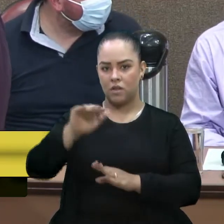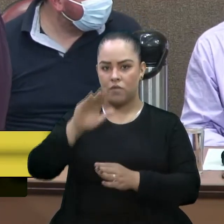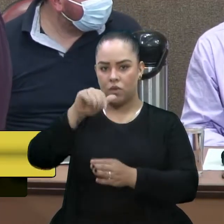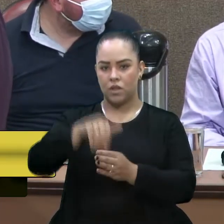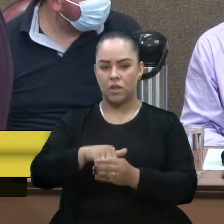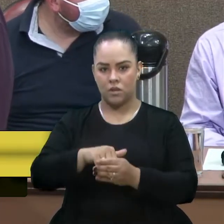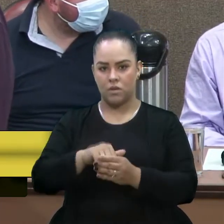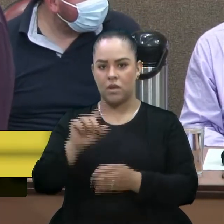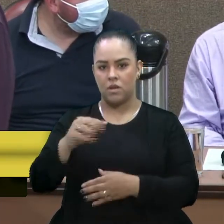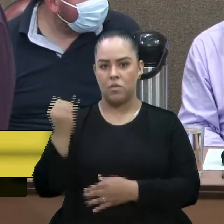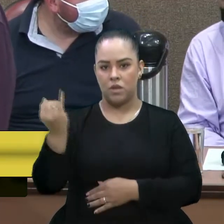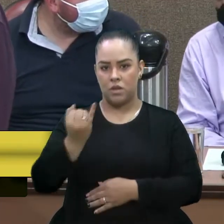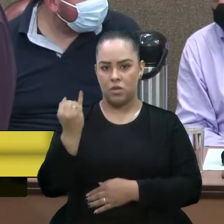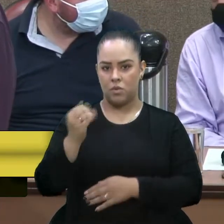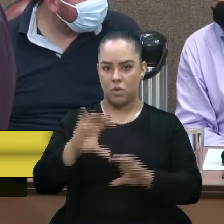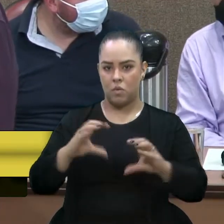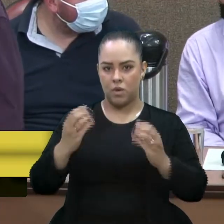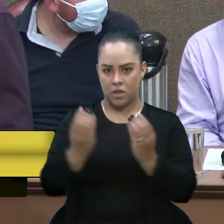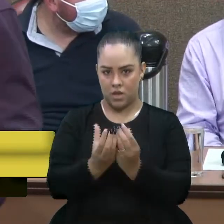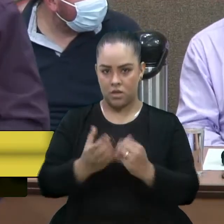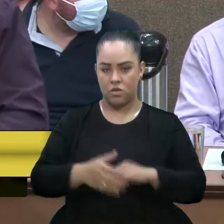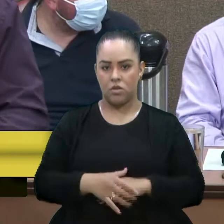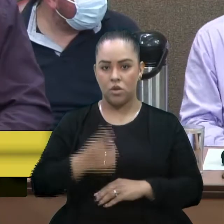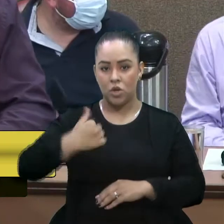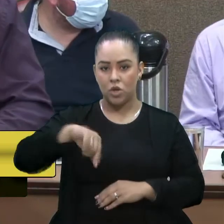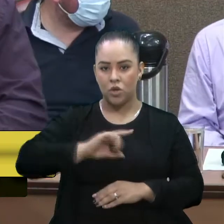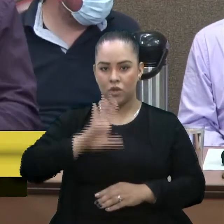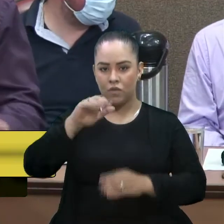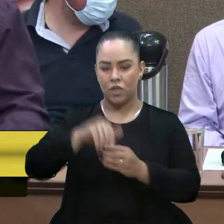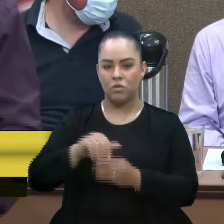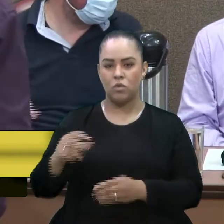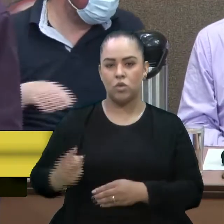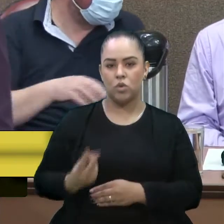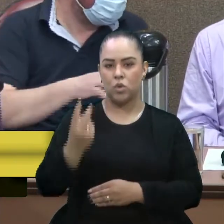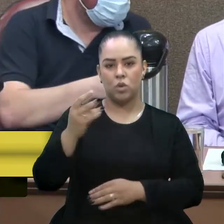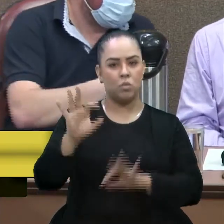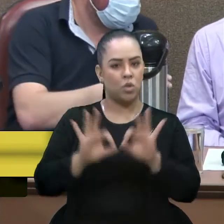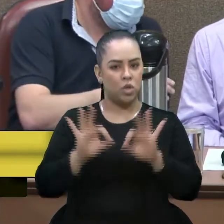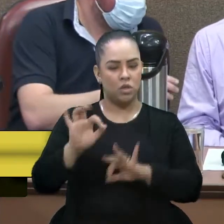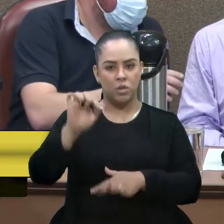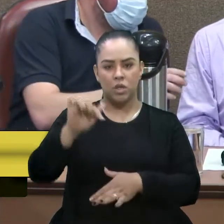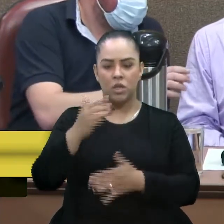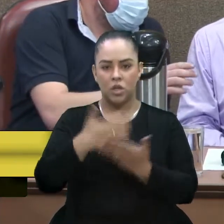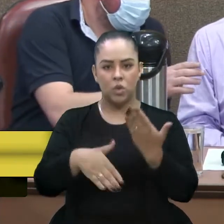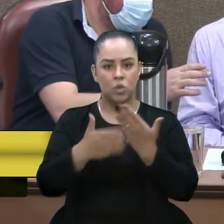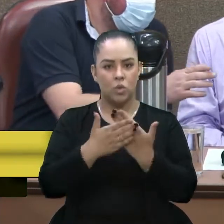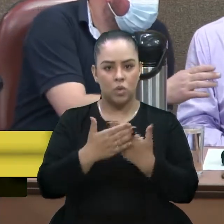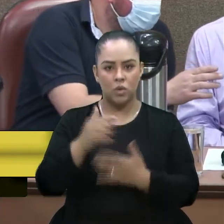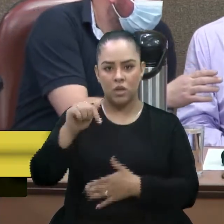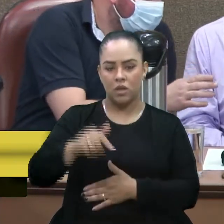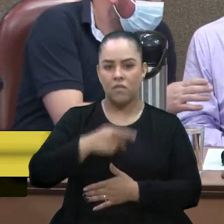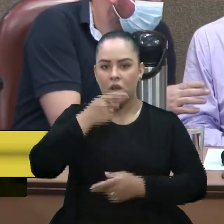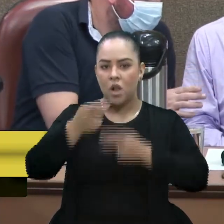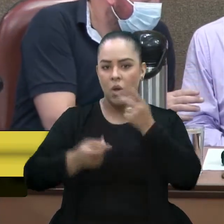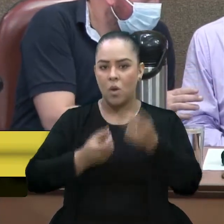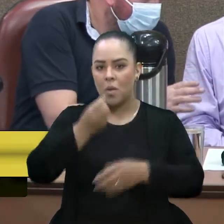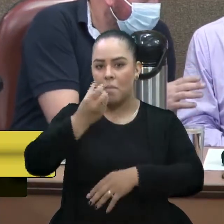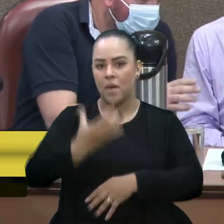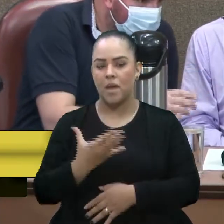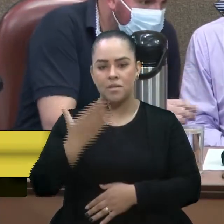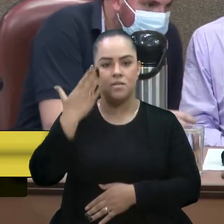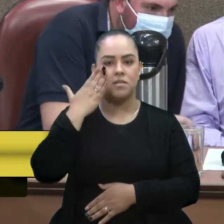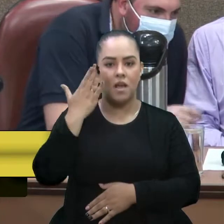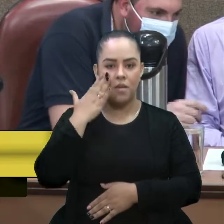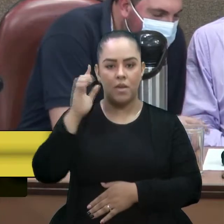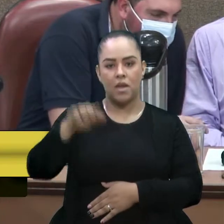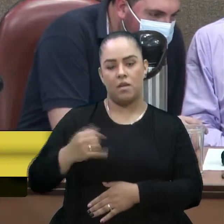de importância para a comunidade. Botamos dois projetos aqui que todo mundo aqui falou bem, sabe que